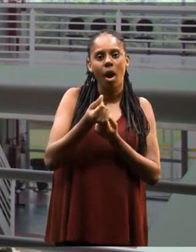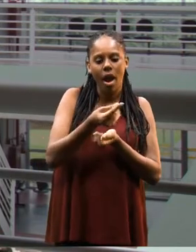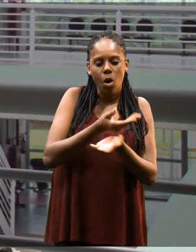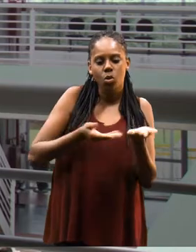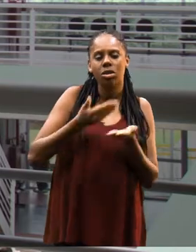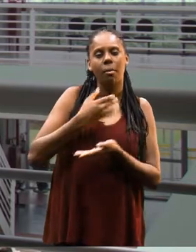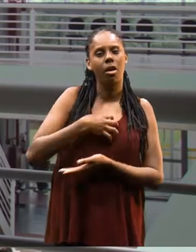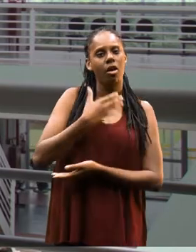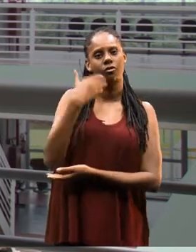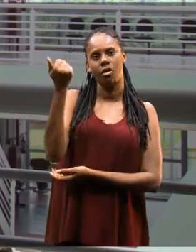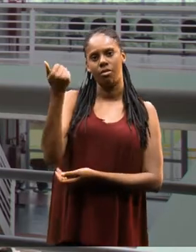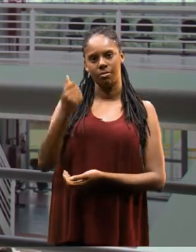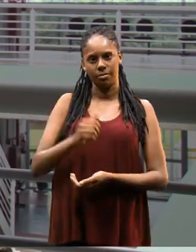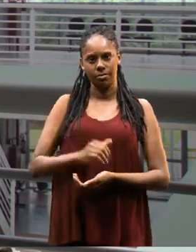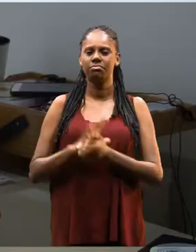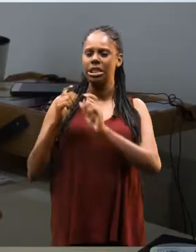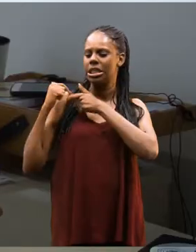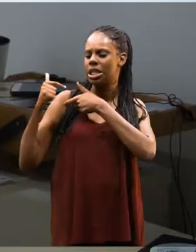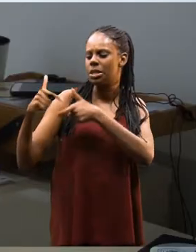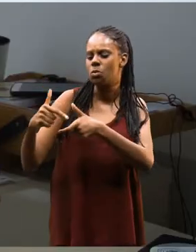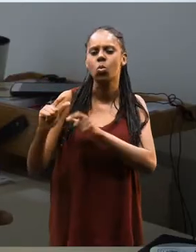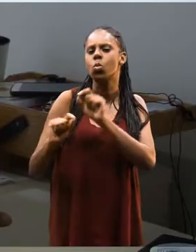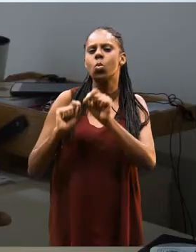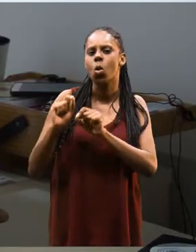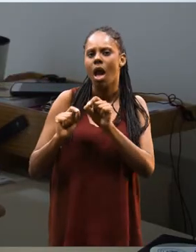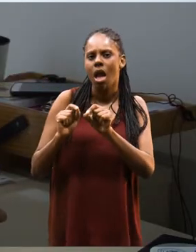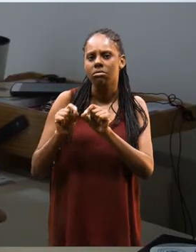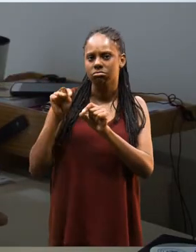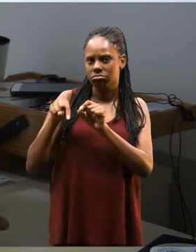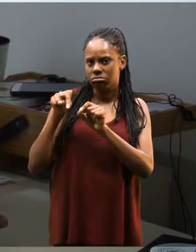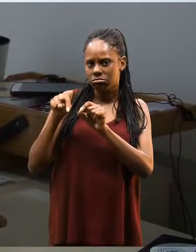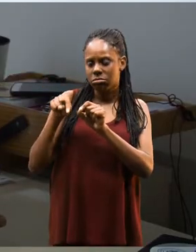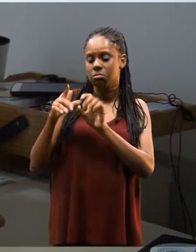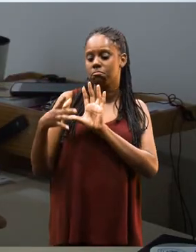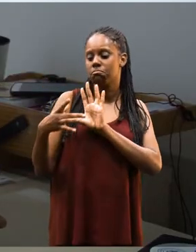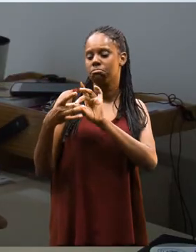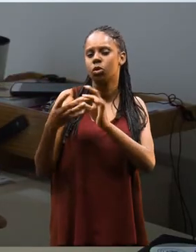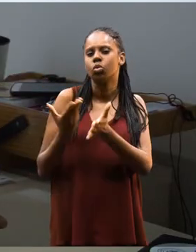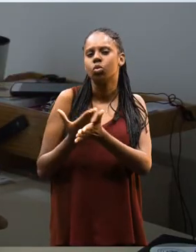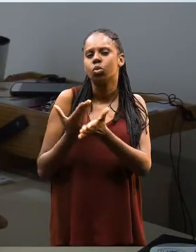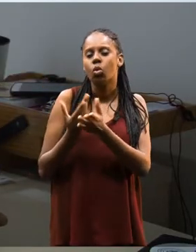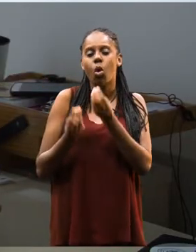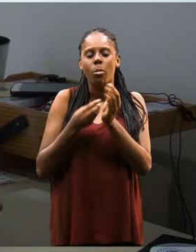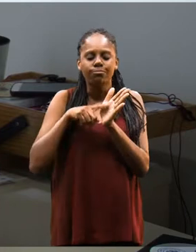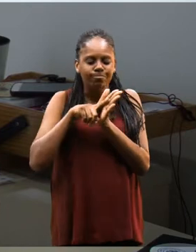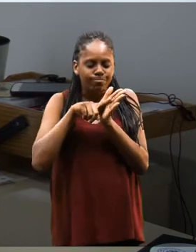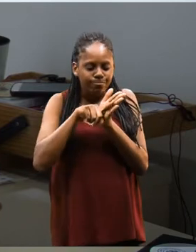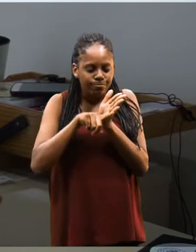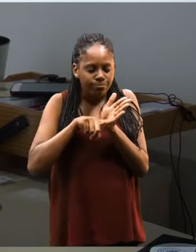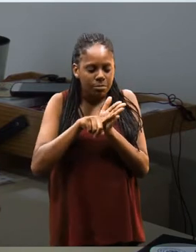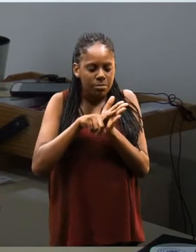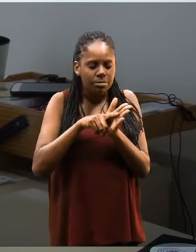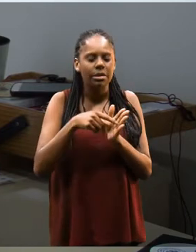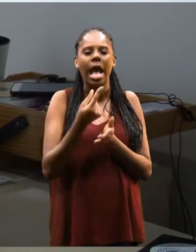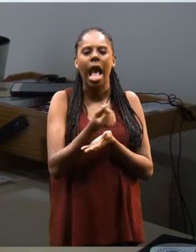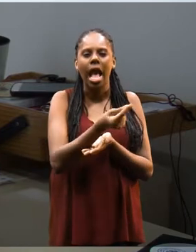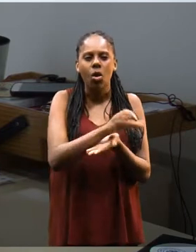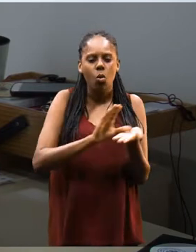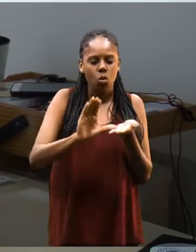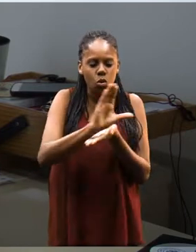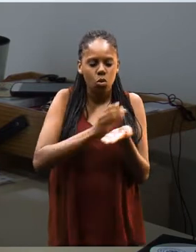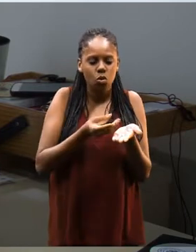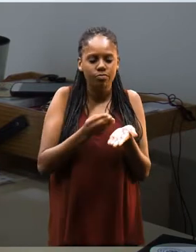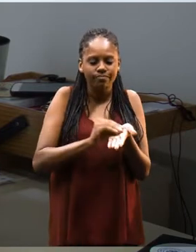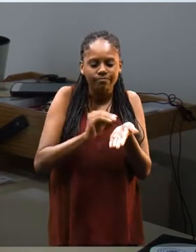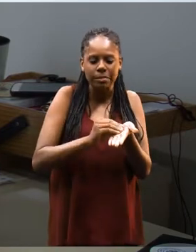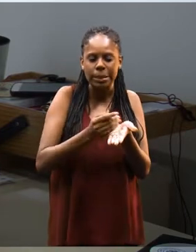gestão de recursos da melhor forma possível. Tradicionalmente, ela envolve-se com o estudo, a averiguação da escassez de recursos.